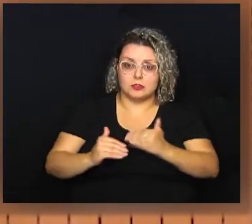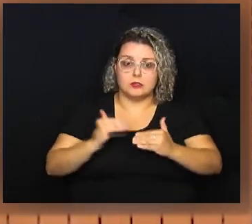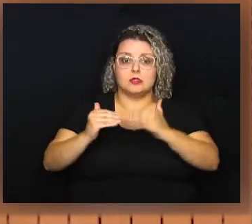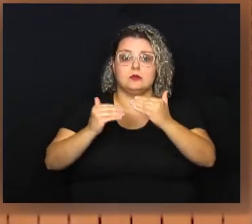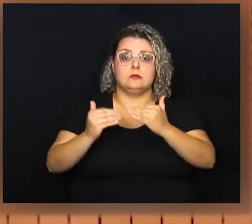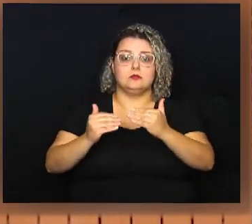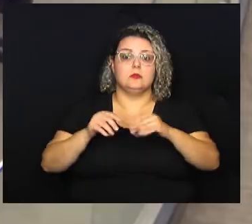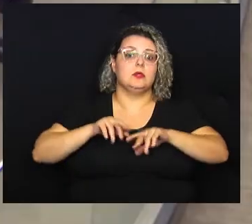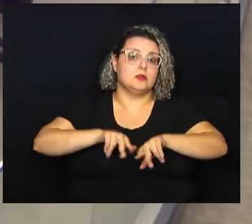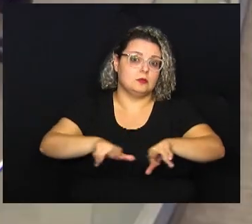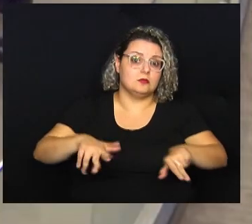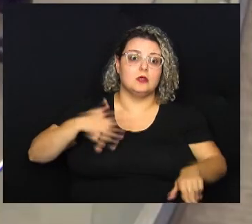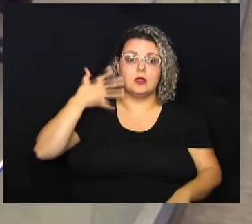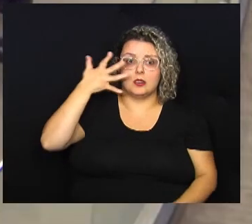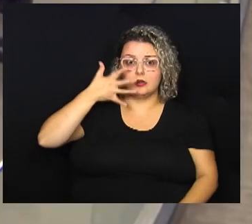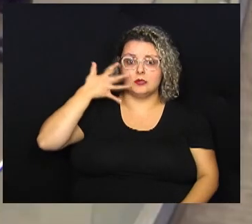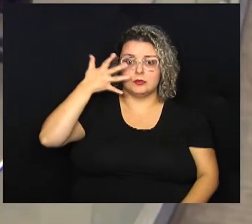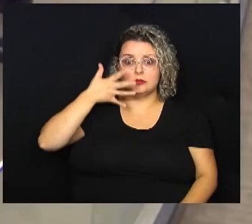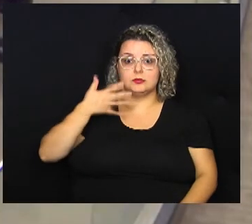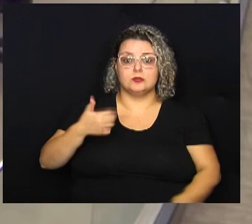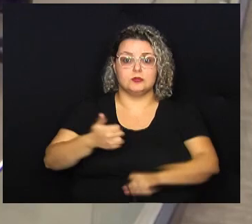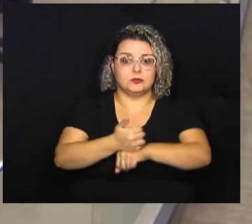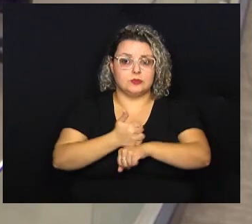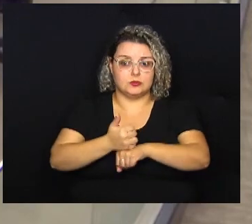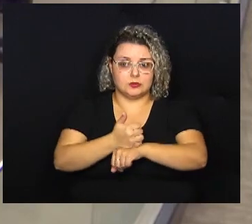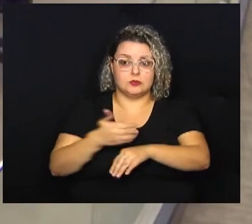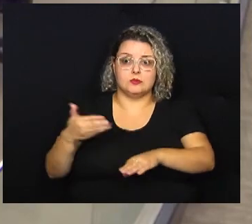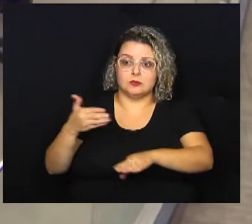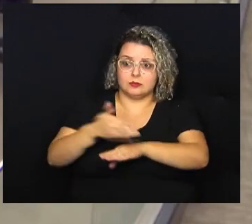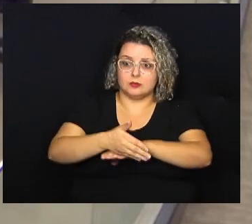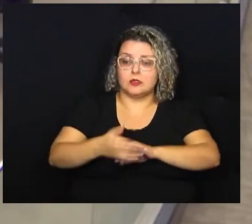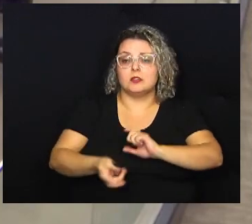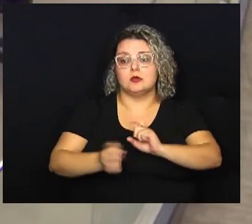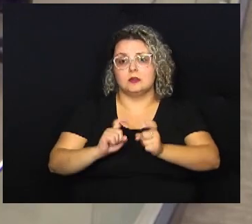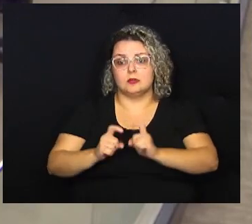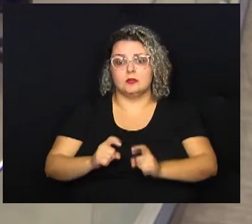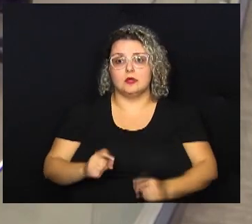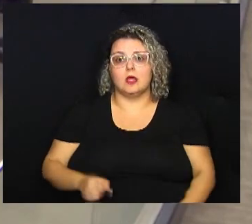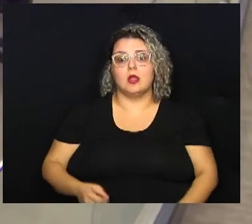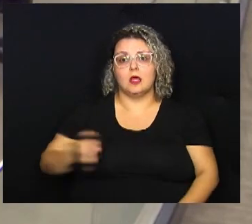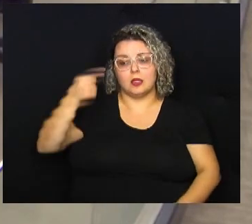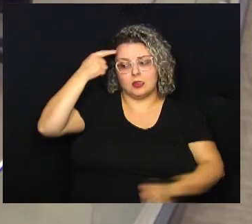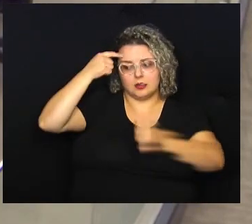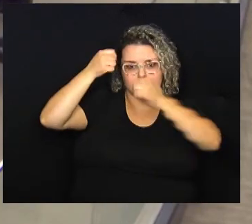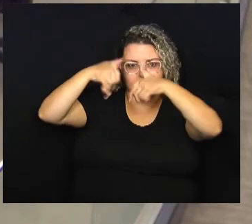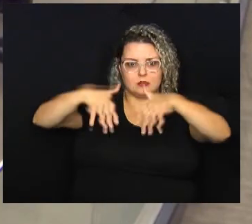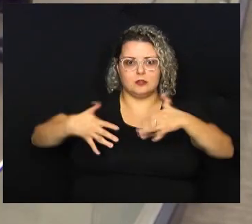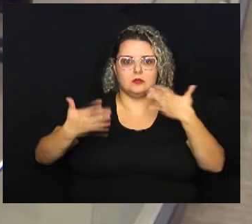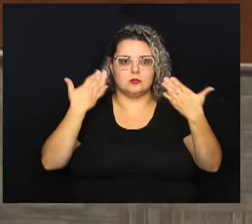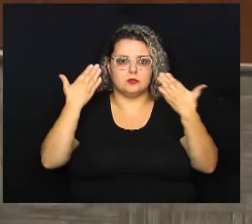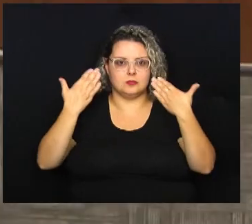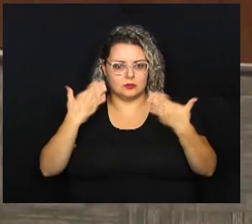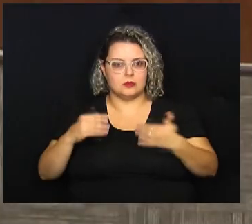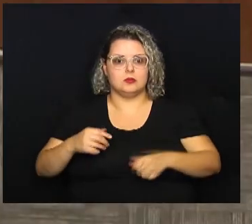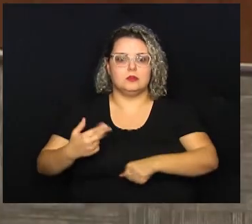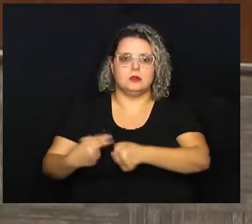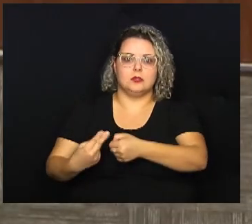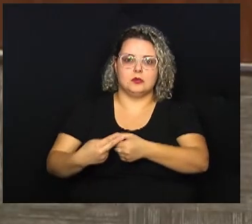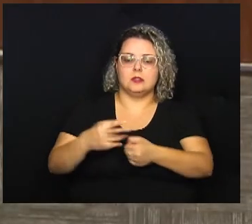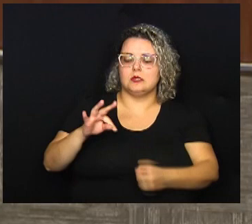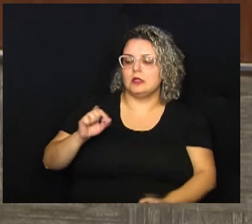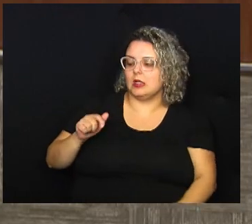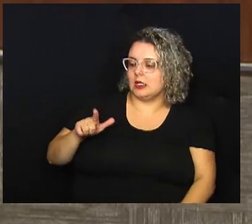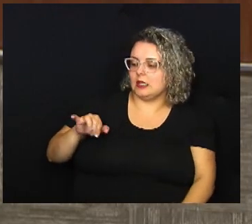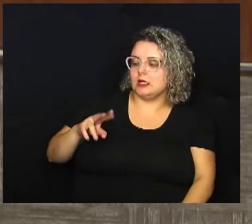dessa construção. Entre várias palestras dos profissionais que participaram da reunião, a neuropsicóloga da Disapre Unicamp,